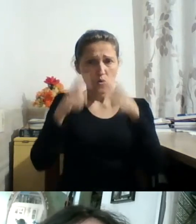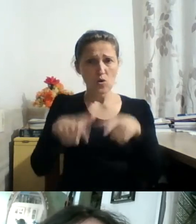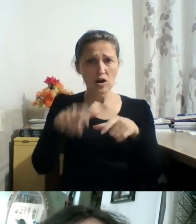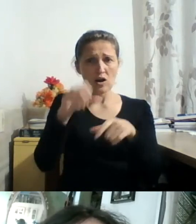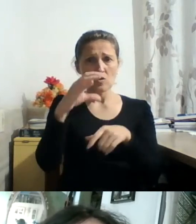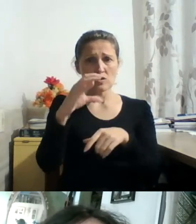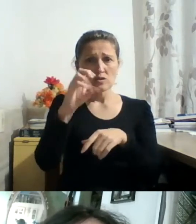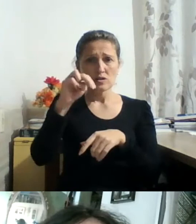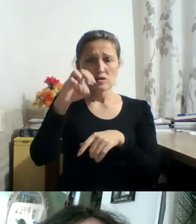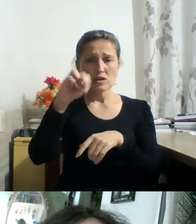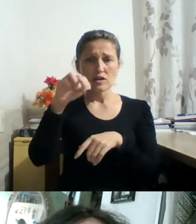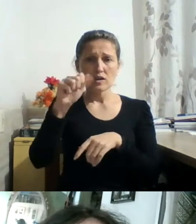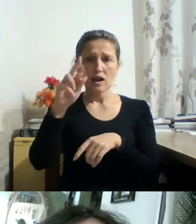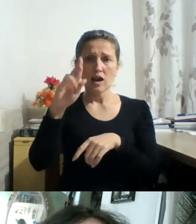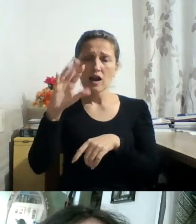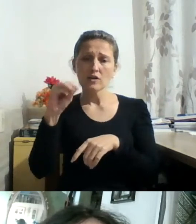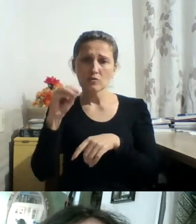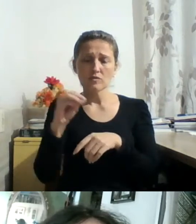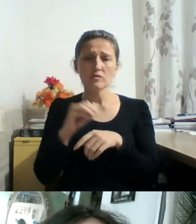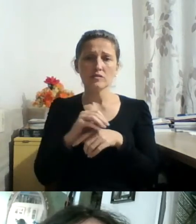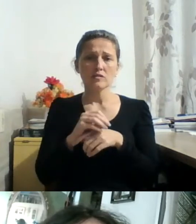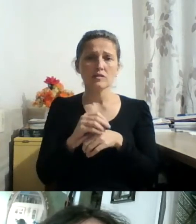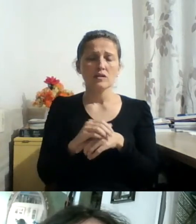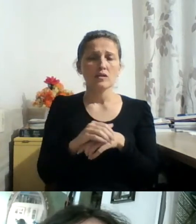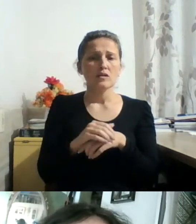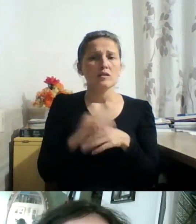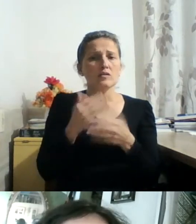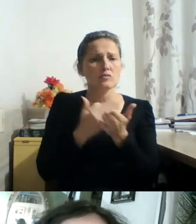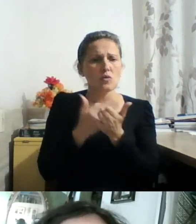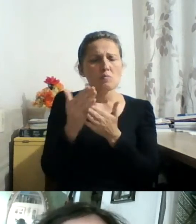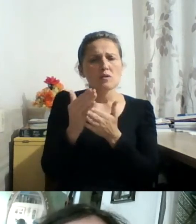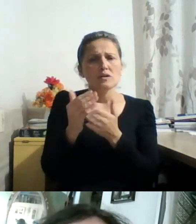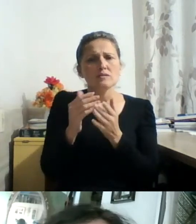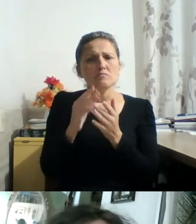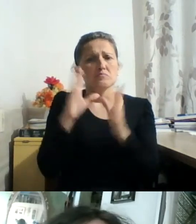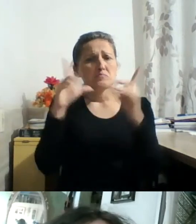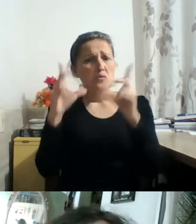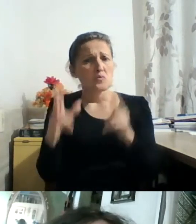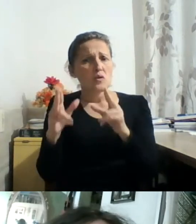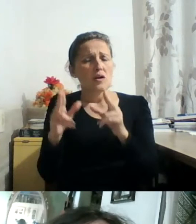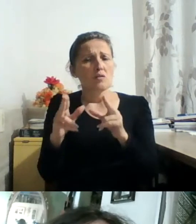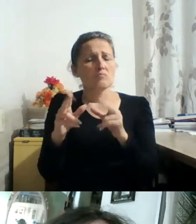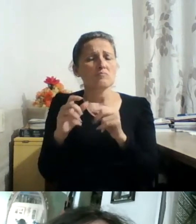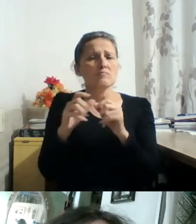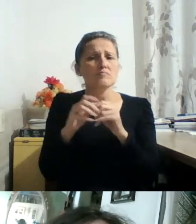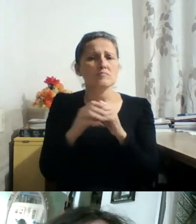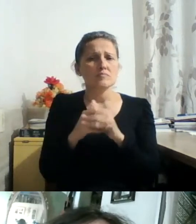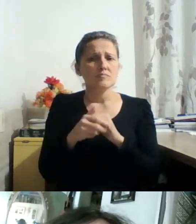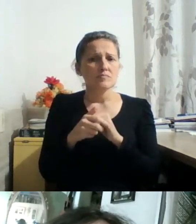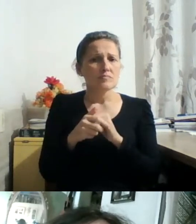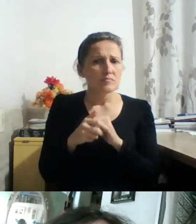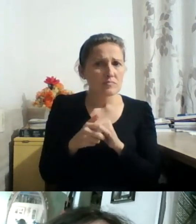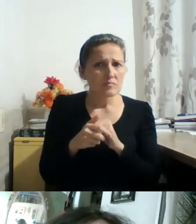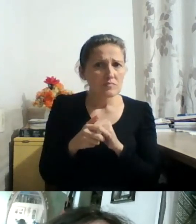encenada guarda a sua semelhança com a fotografia como selfie ou não como